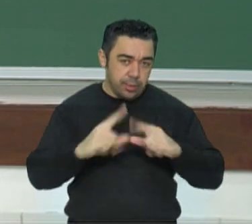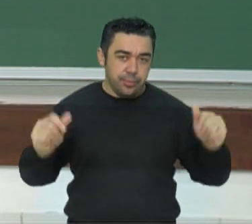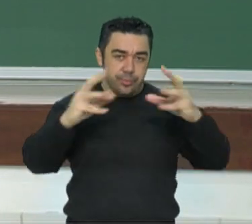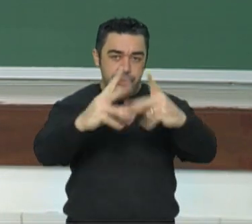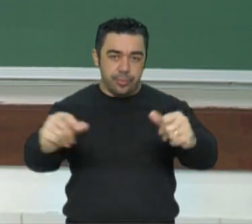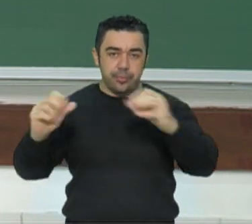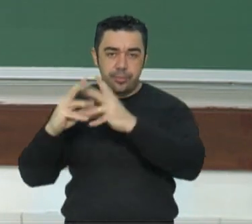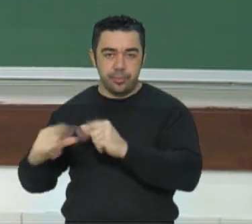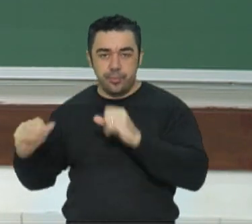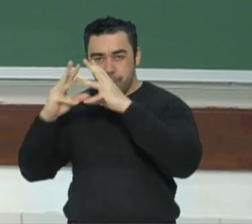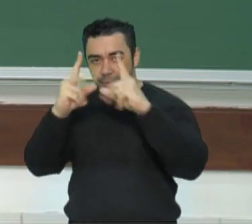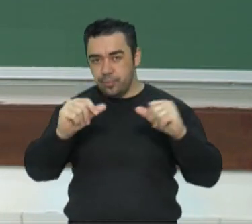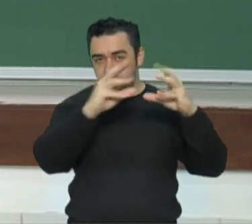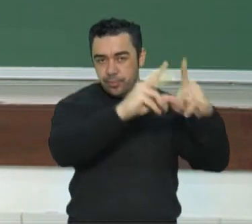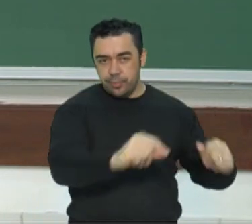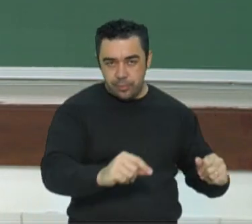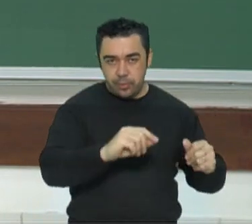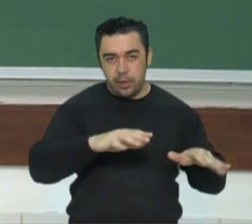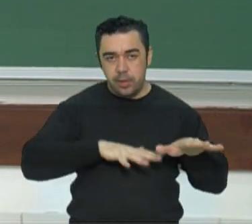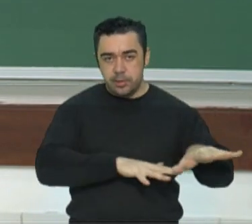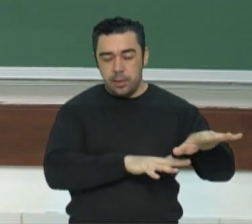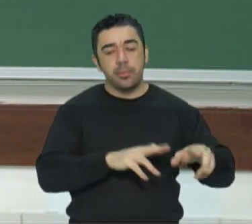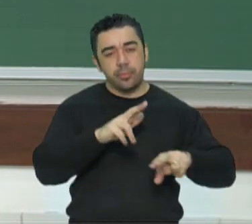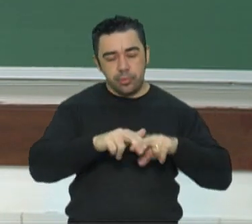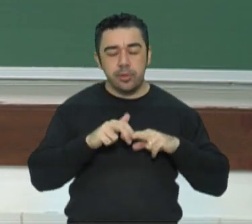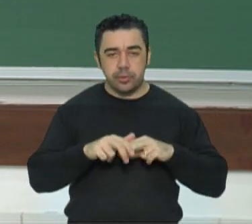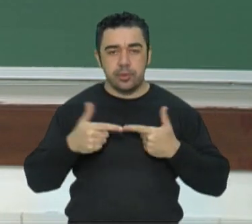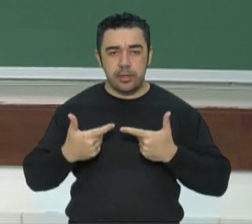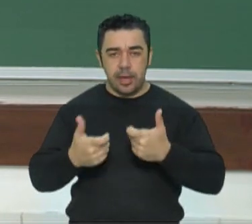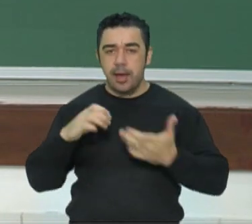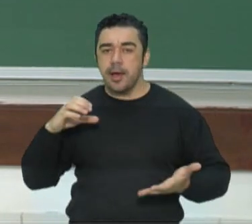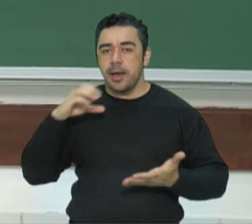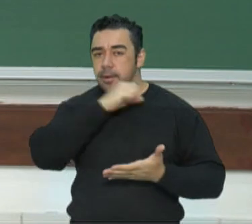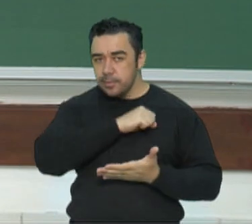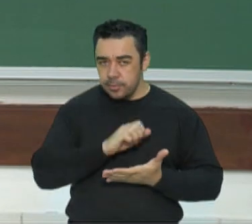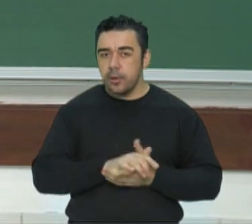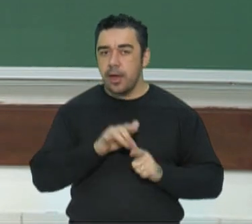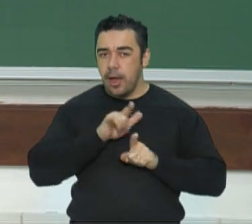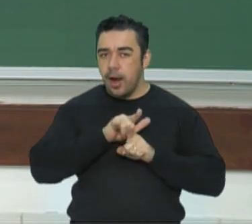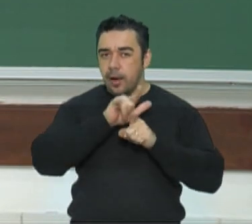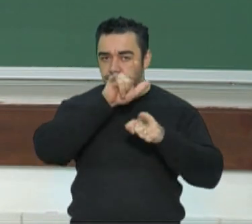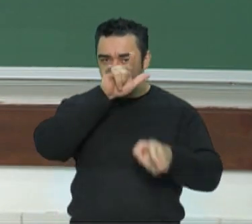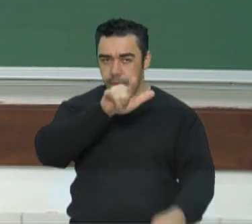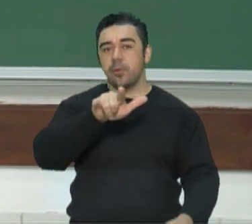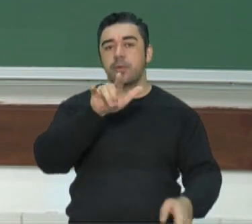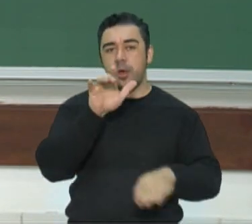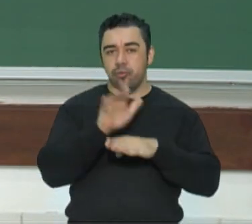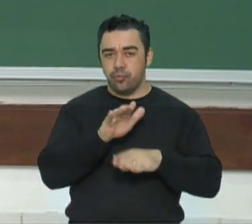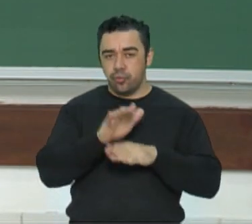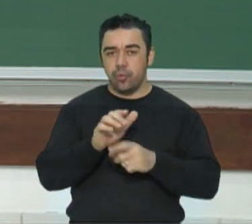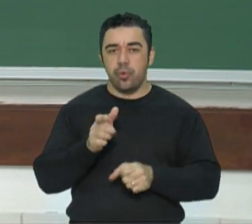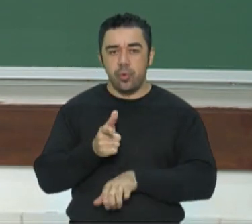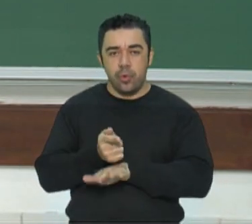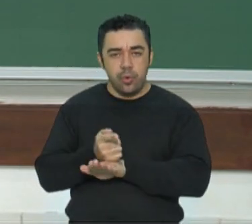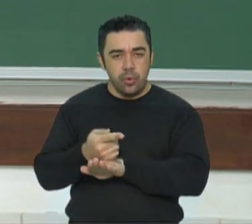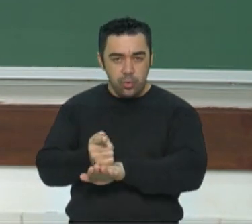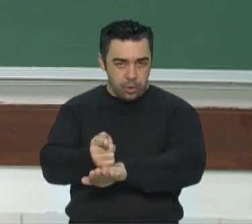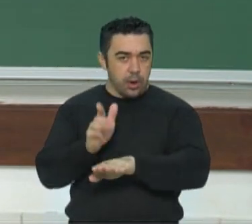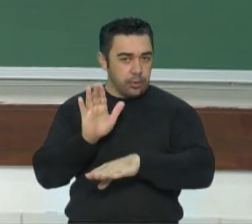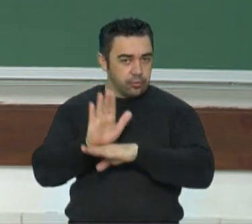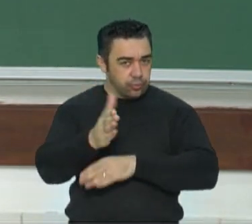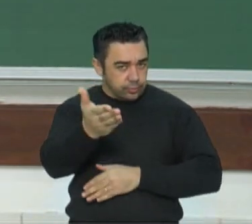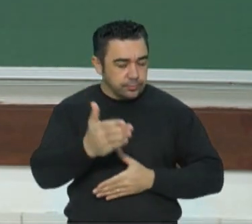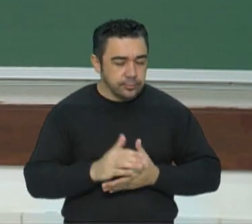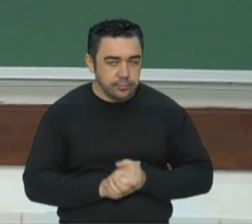exército. Blitzkrieg, Guerra Relâmpago. O avião ajudou, né? A força motorizada ajudou, né? Isso aí.